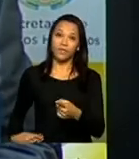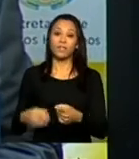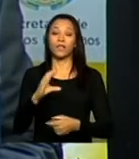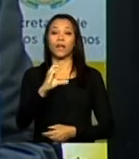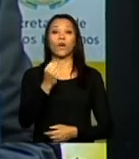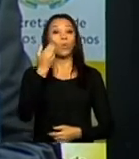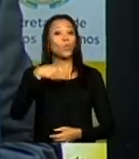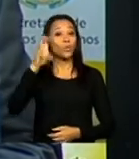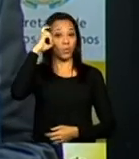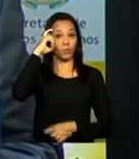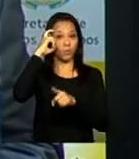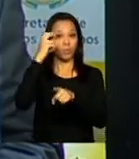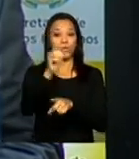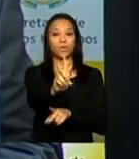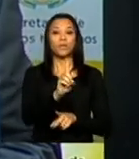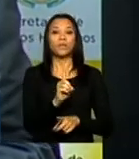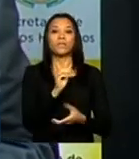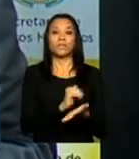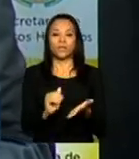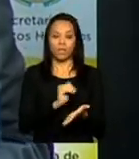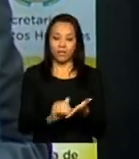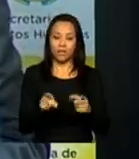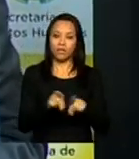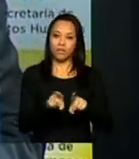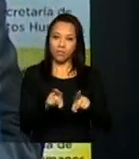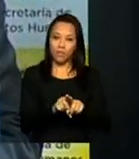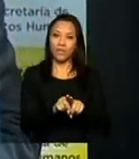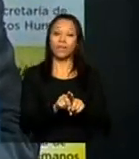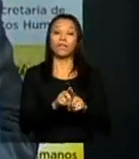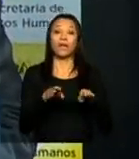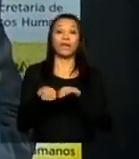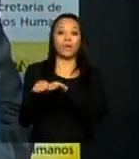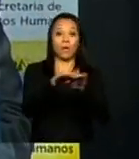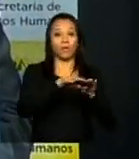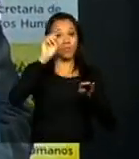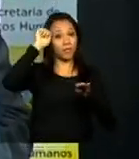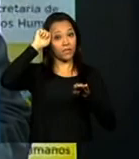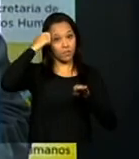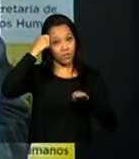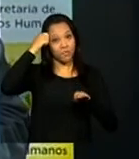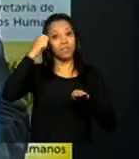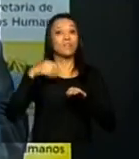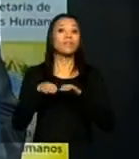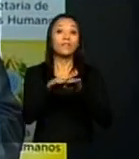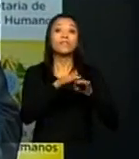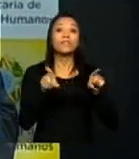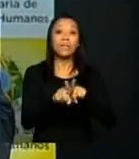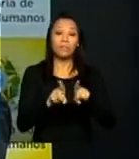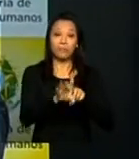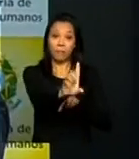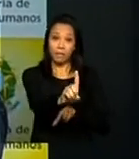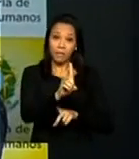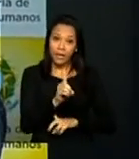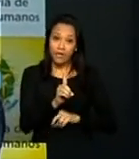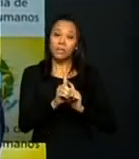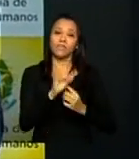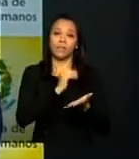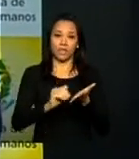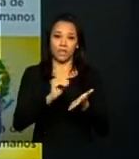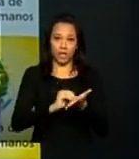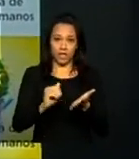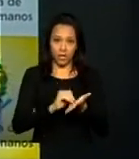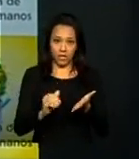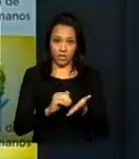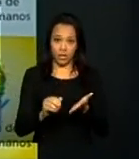Luísa Barros, ministra da Secretaria de Políticas e Promoção da Igualdade Racial. A ministra da Secretaria de Política das Mulheres, da